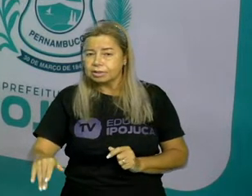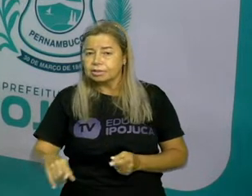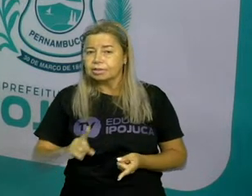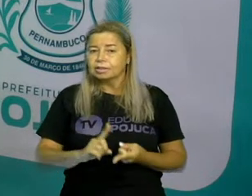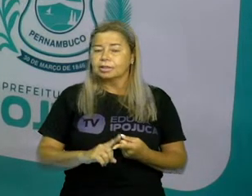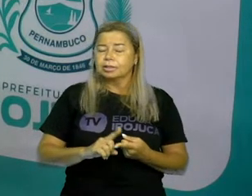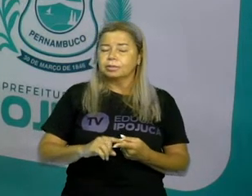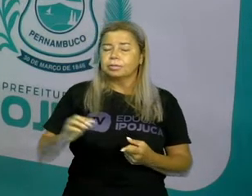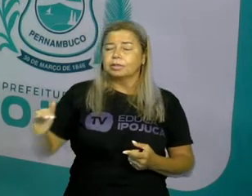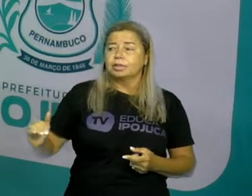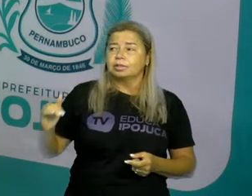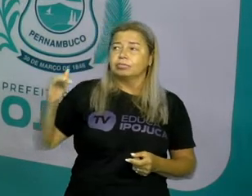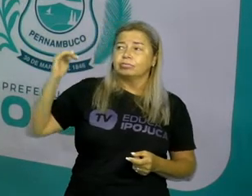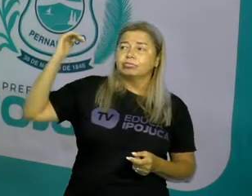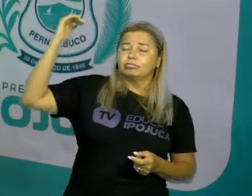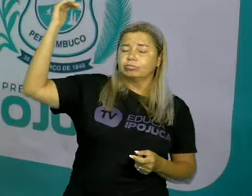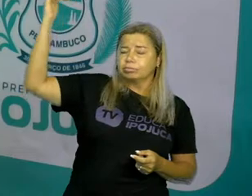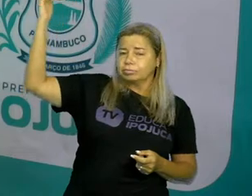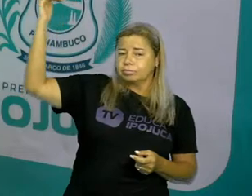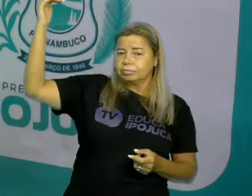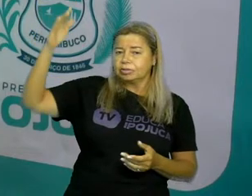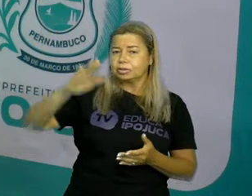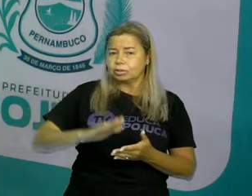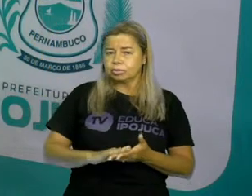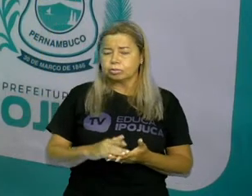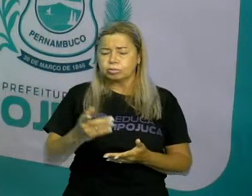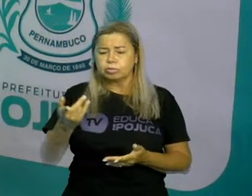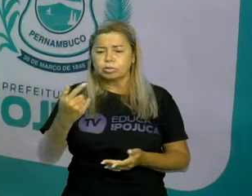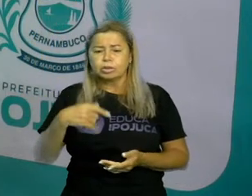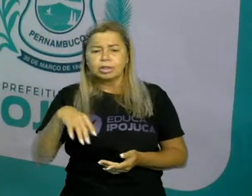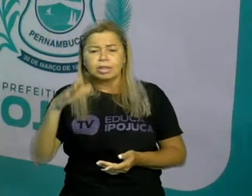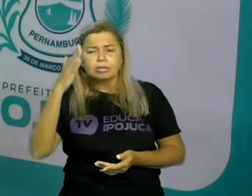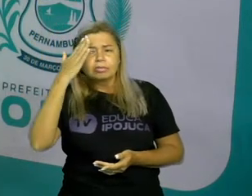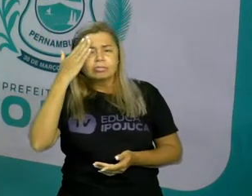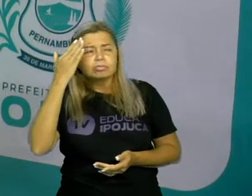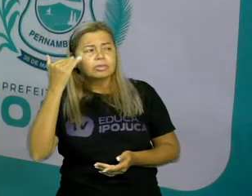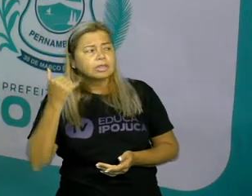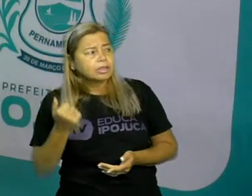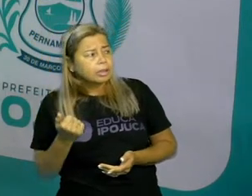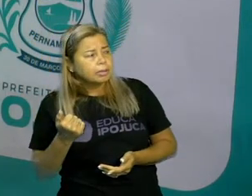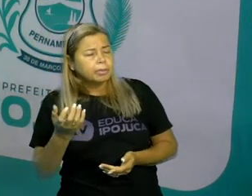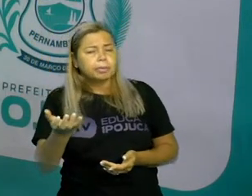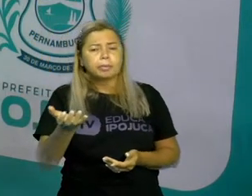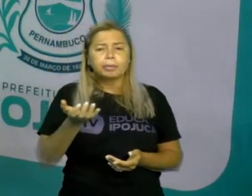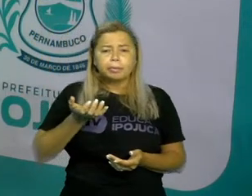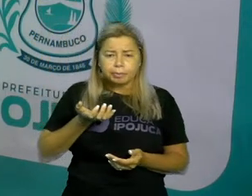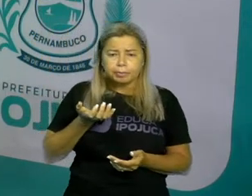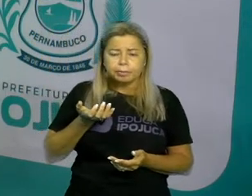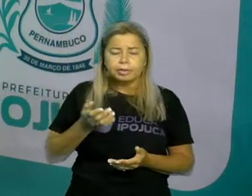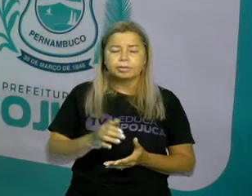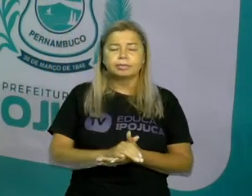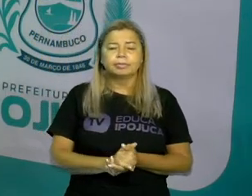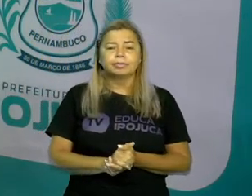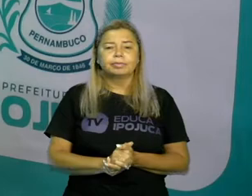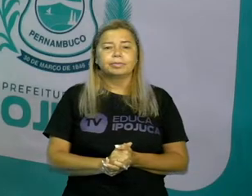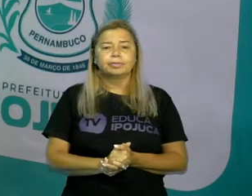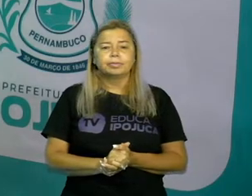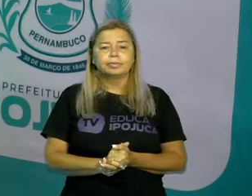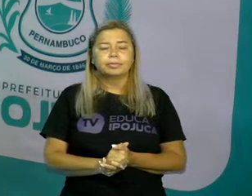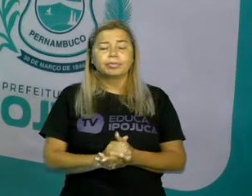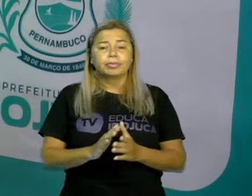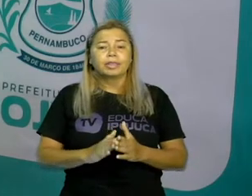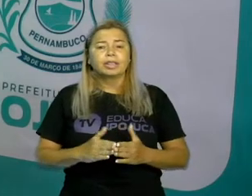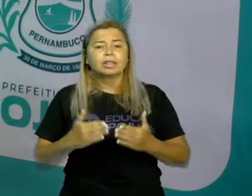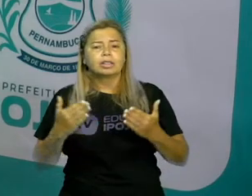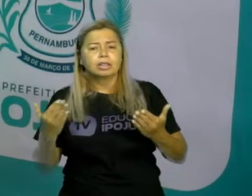curiosidade, vai aguçar o seu conhecimento por saber algo sobre um determinado assunto. Então, quando ele